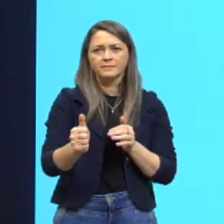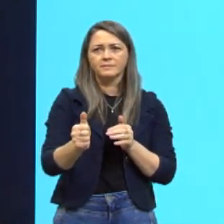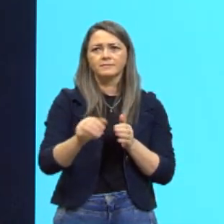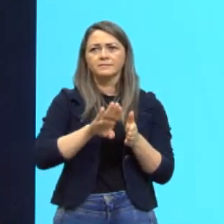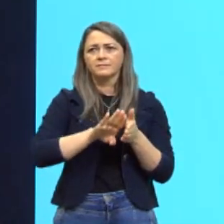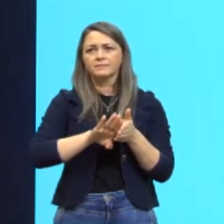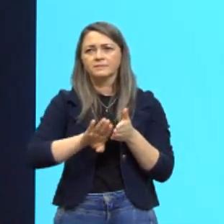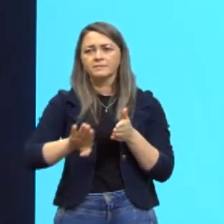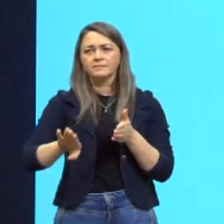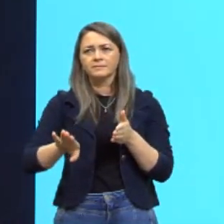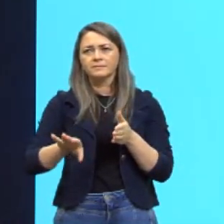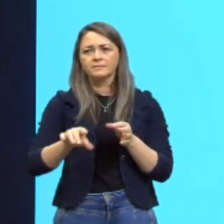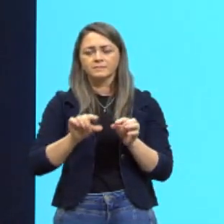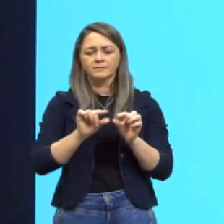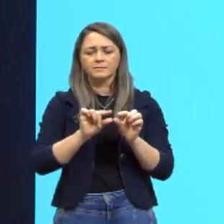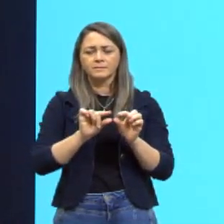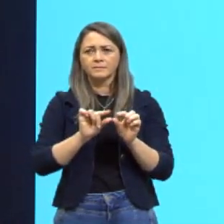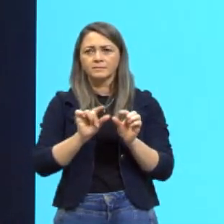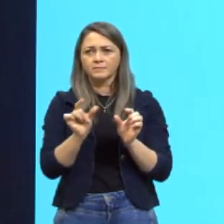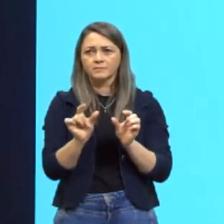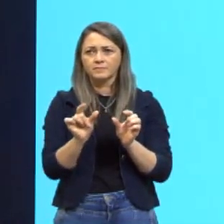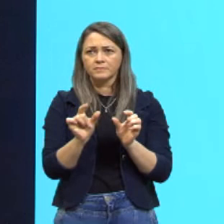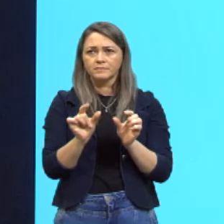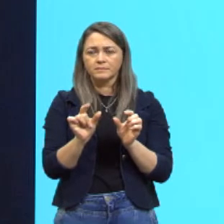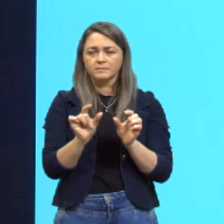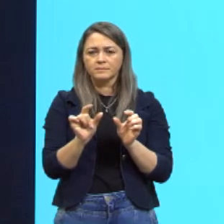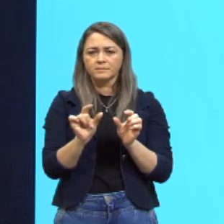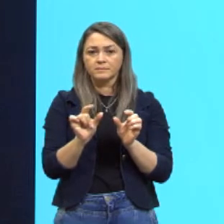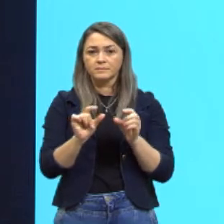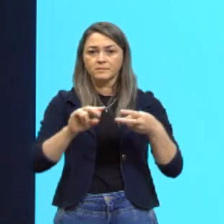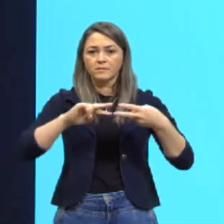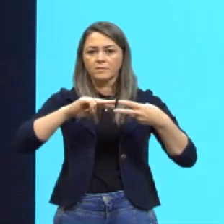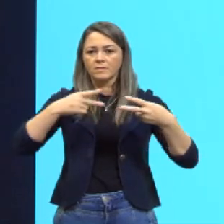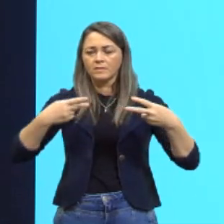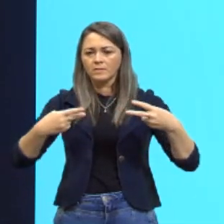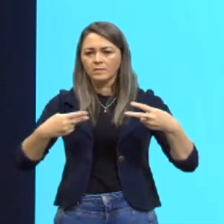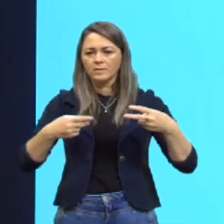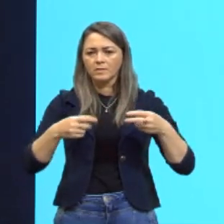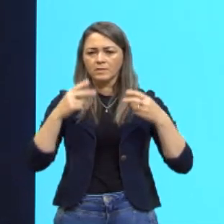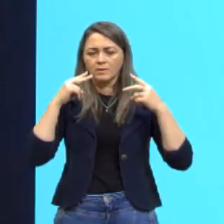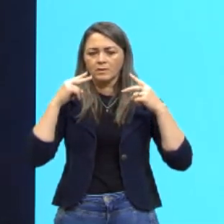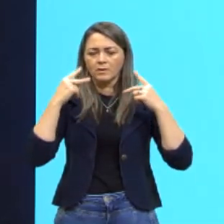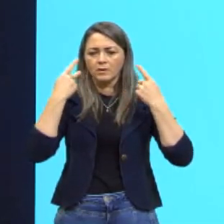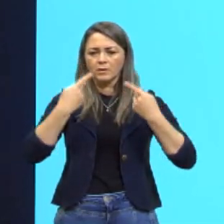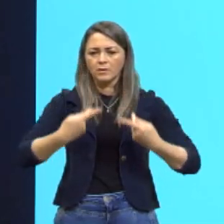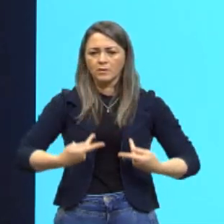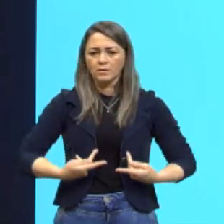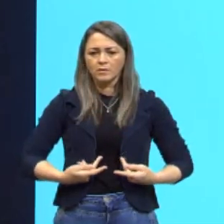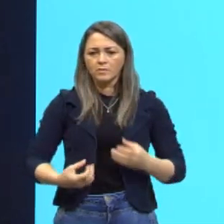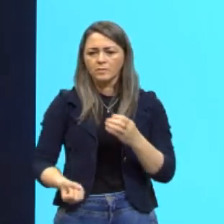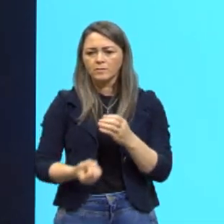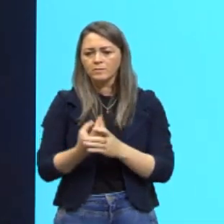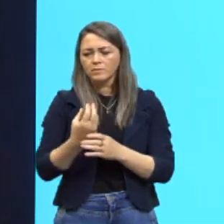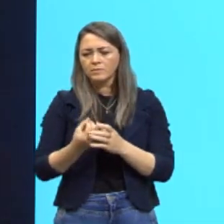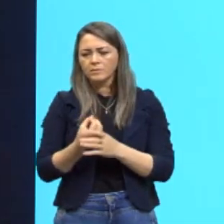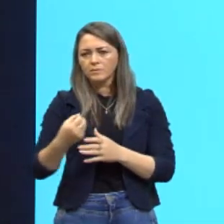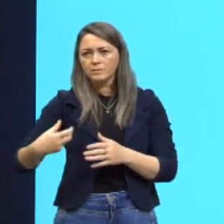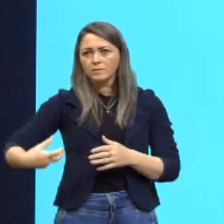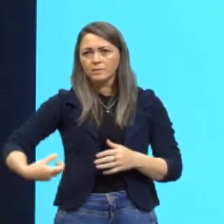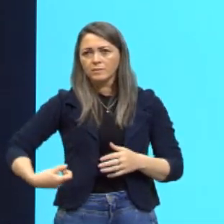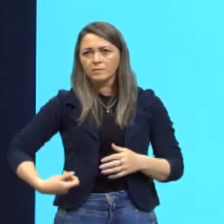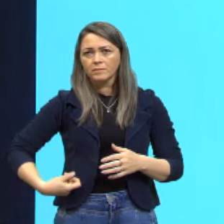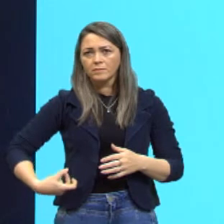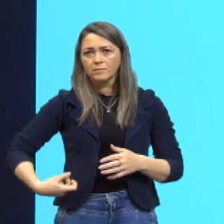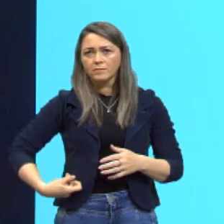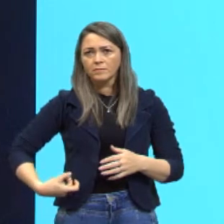retirado o pedaço do gene humano para a produção de insulina e introduzido aqui, ó,